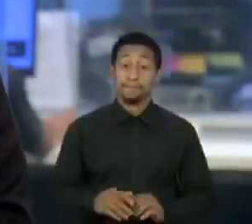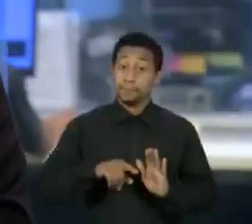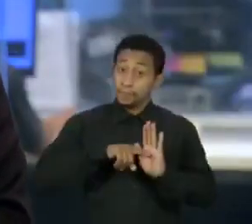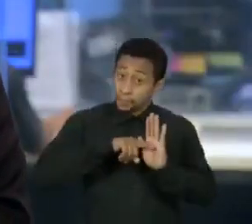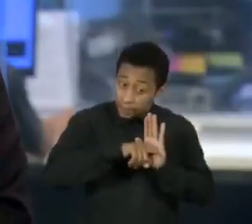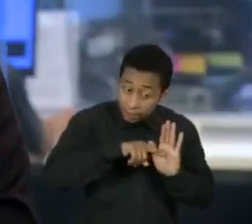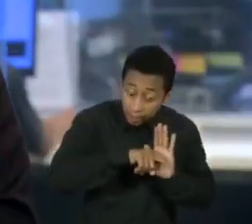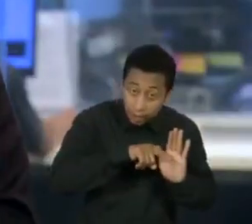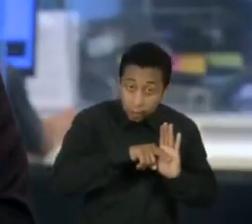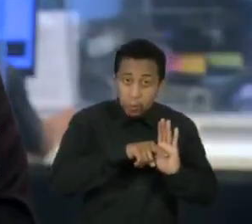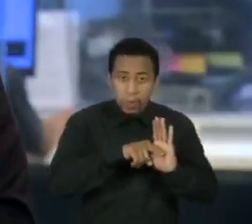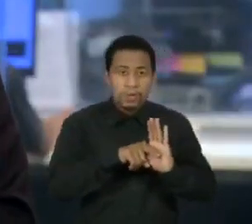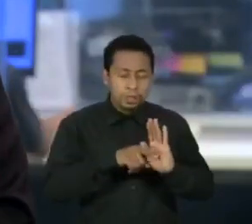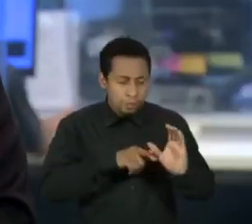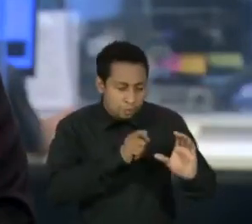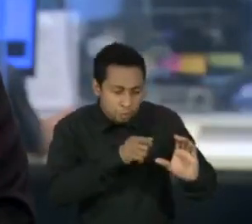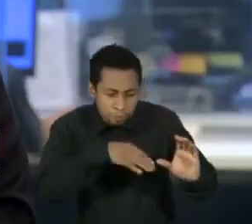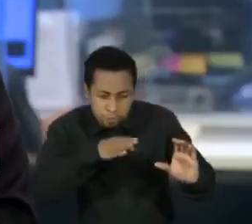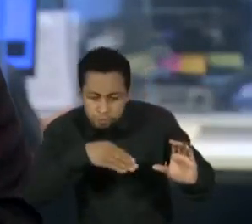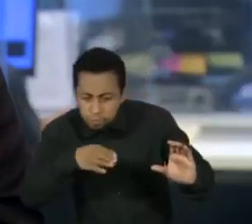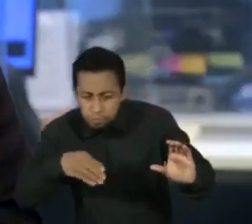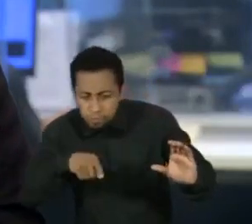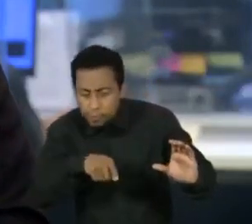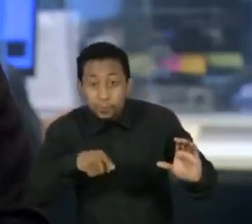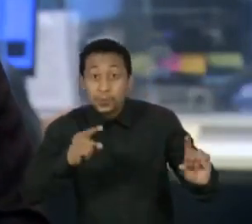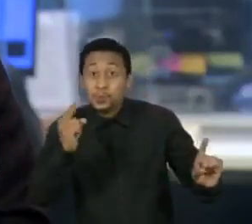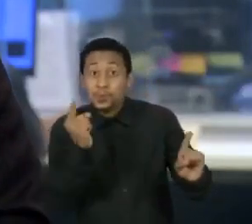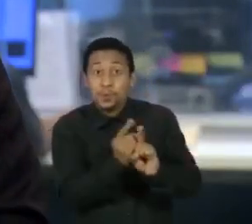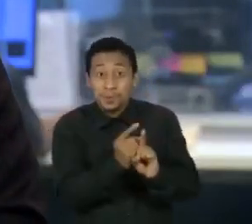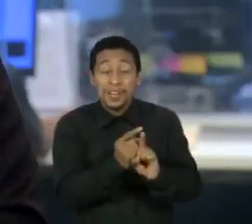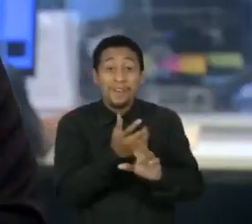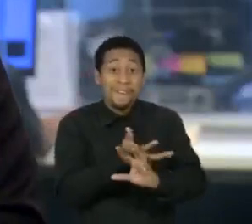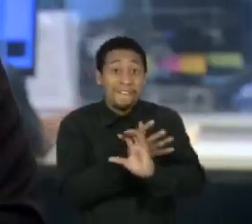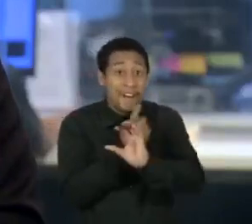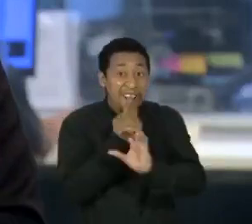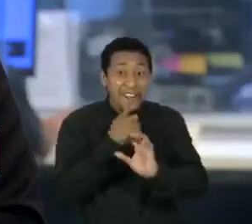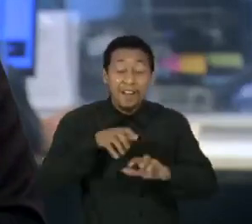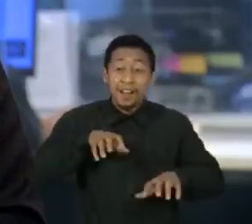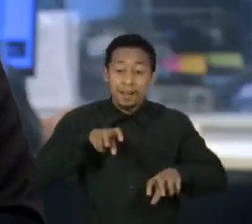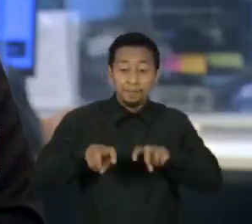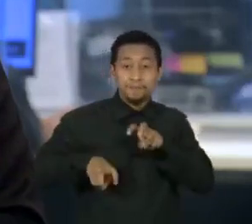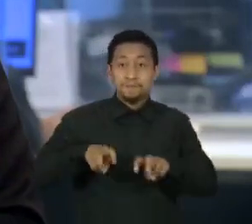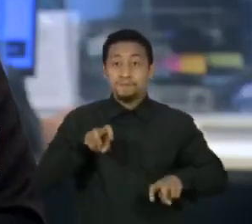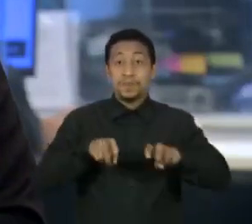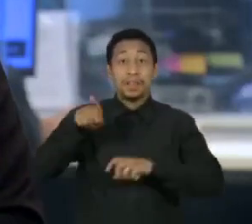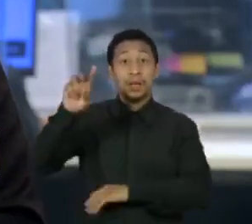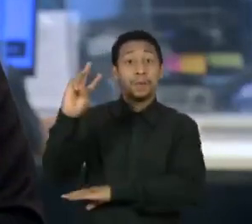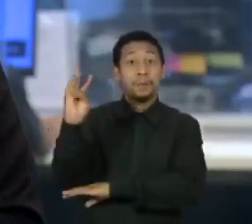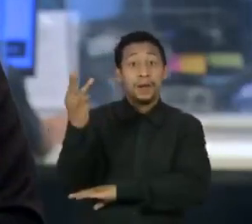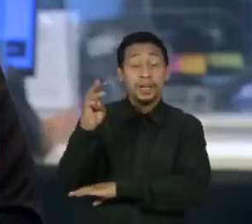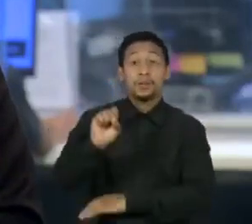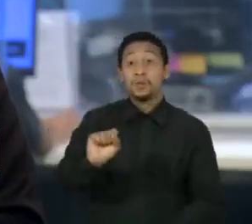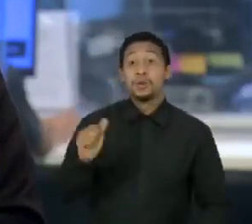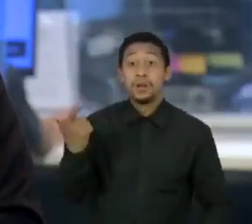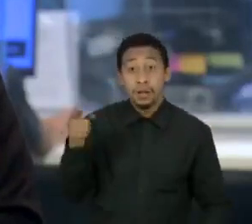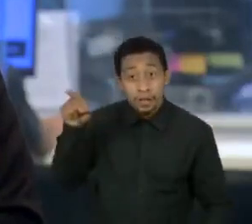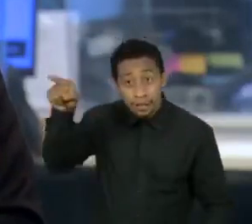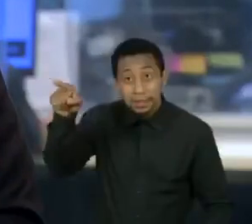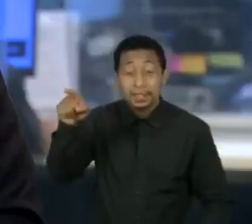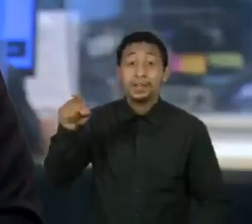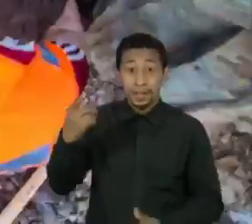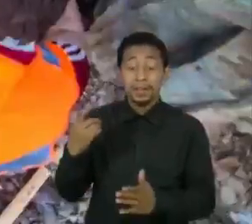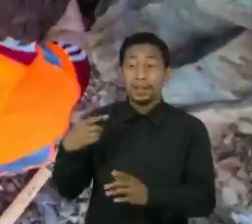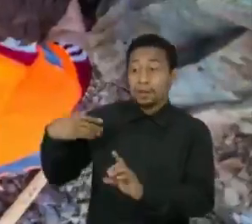Pesquisadores descobriram fósseis de um dinossauro durante uma obra no interior do Maranhão. Esse foi o terceiro achado desse tipo no país nos últimos